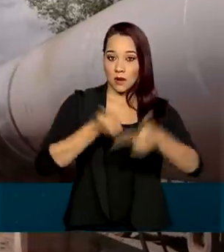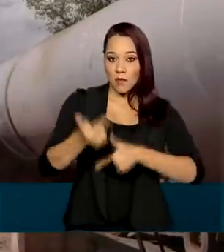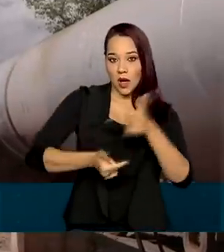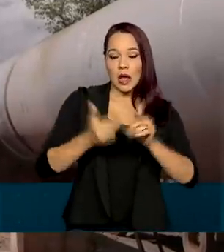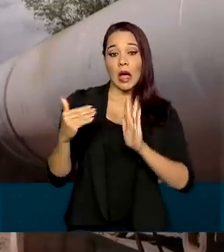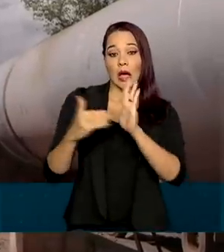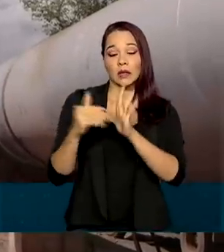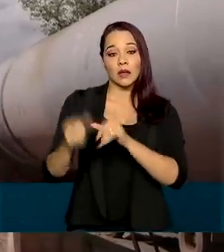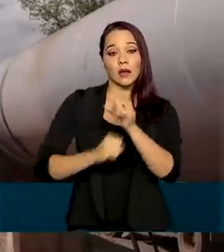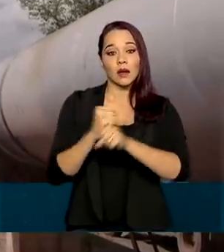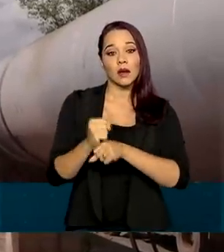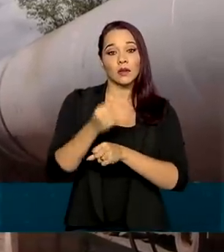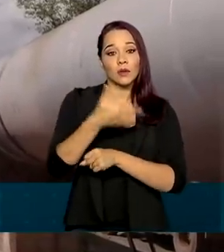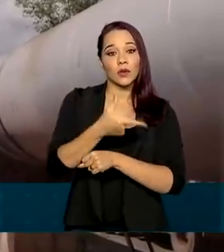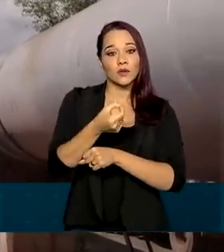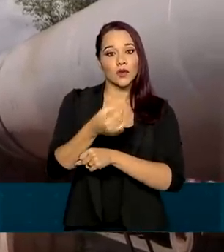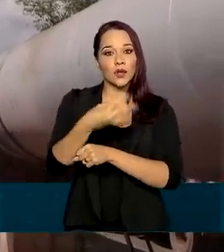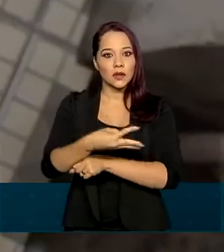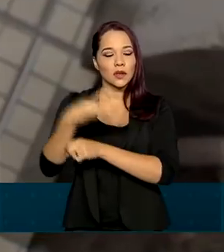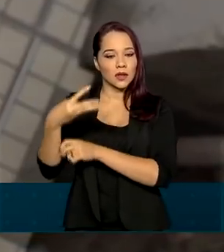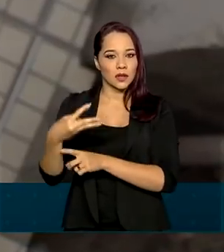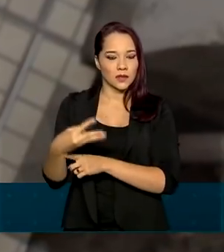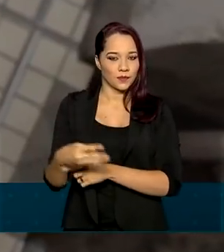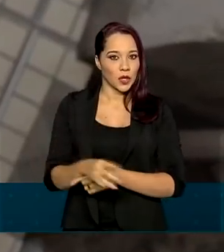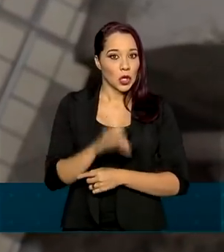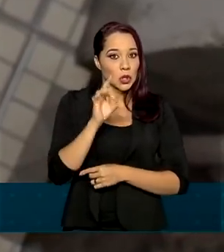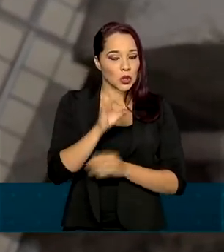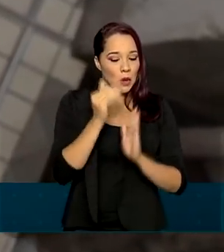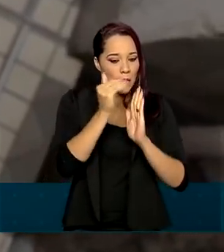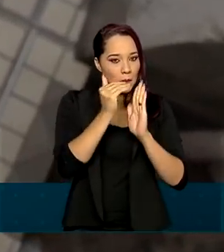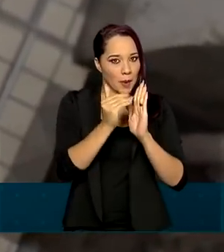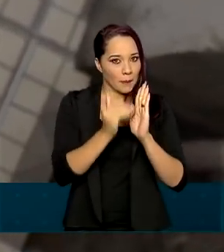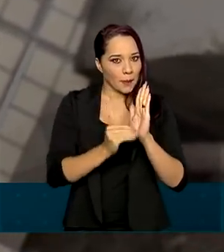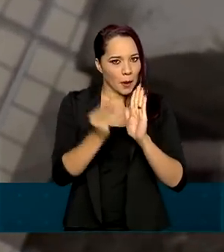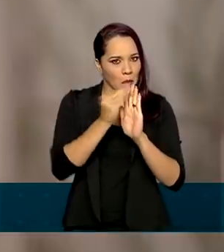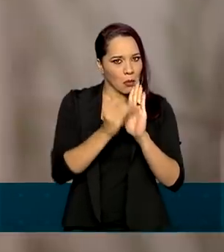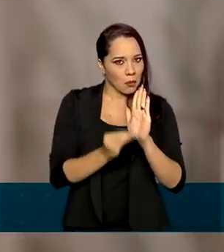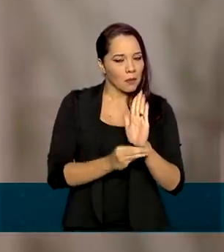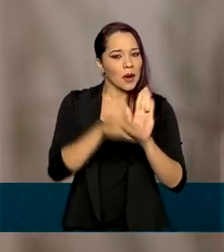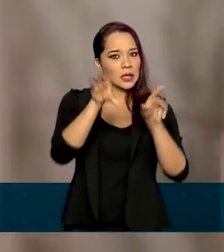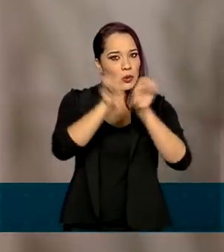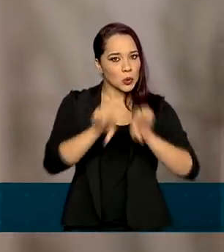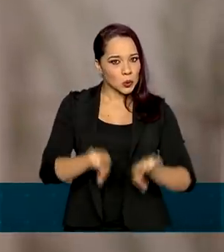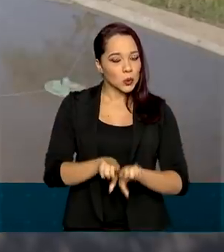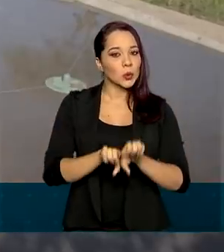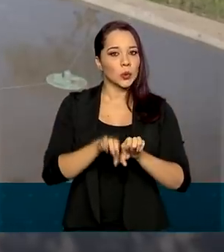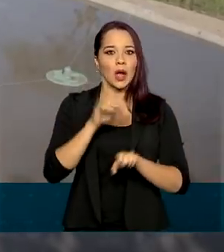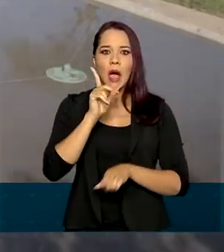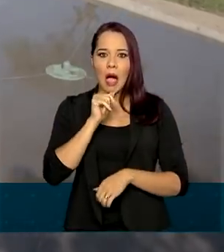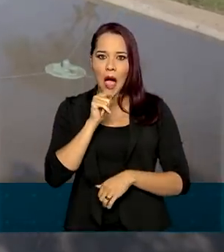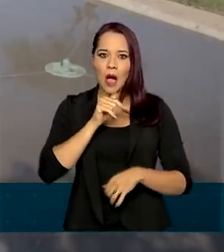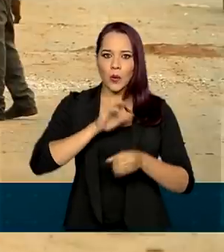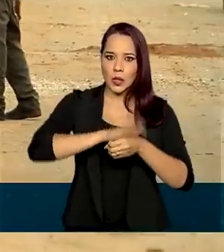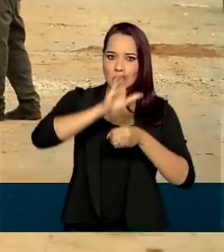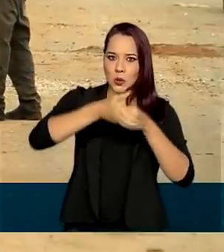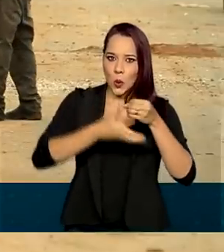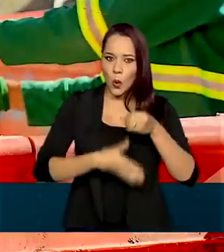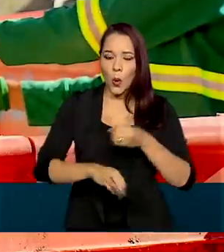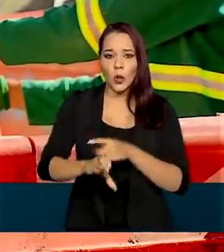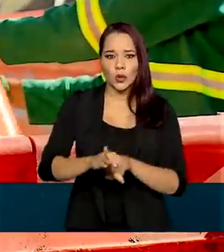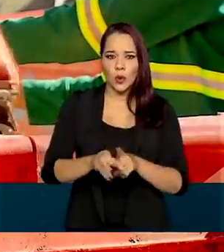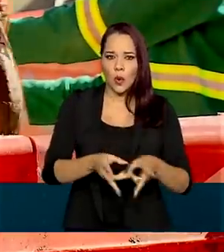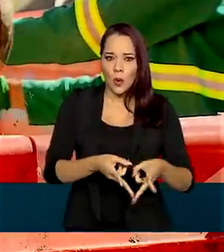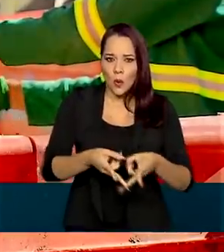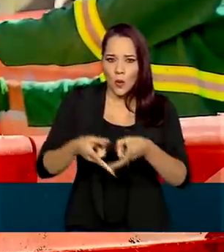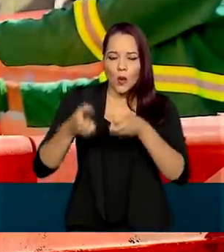até 2033. Só a agenda do setor que envolve infraestrutura de água e esgoto, drenagem